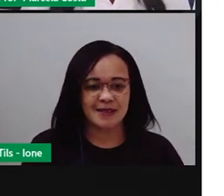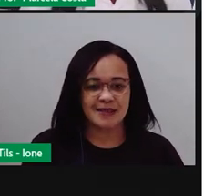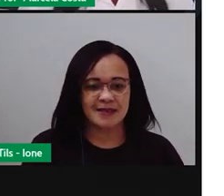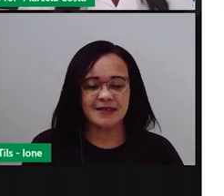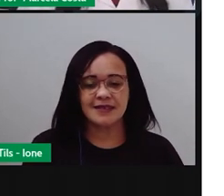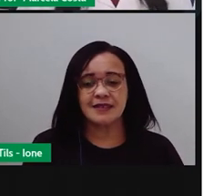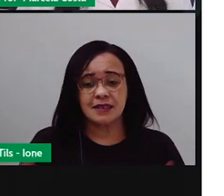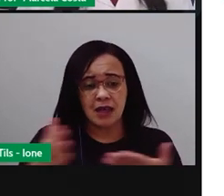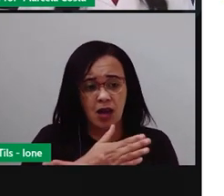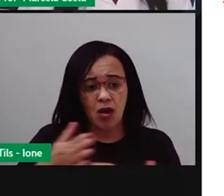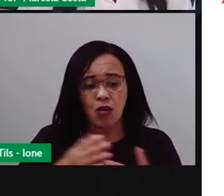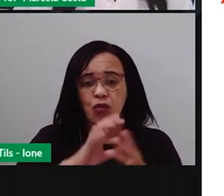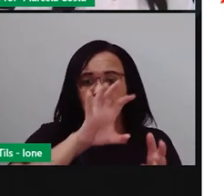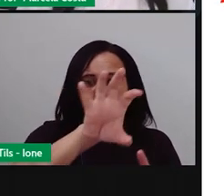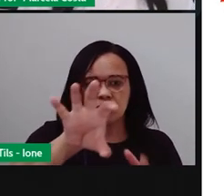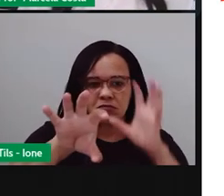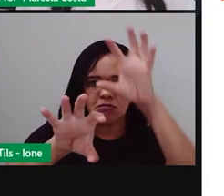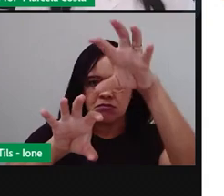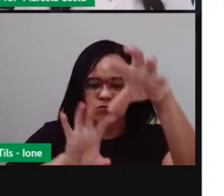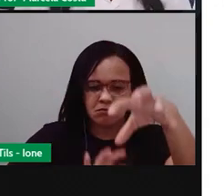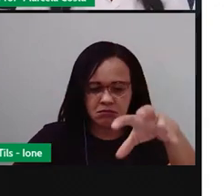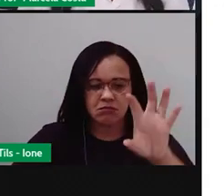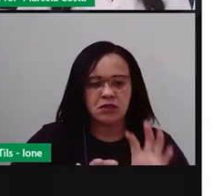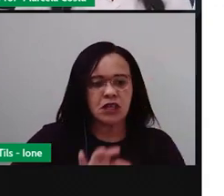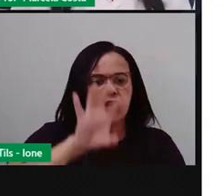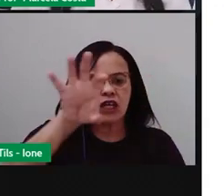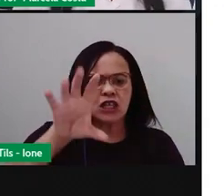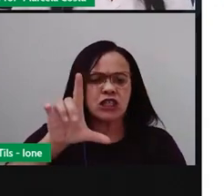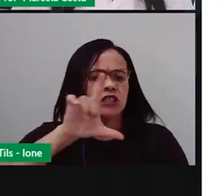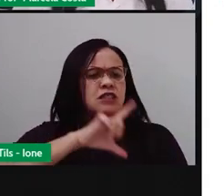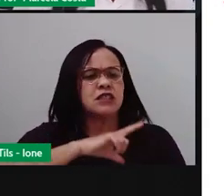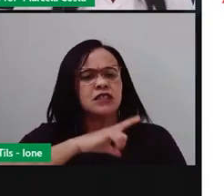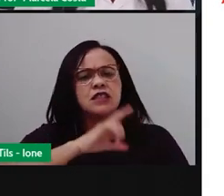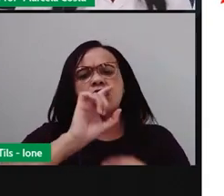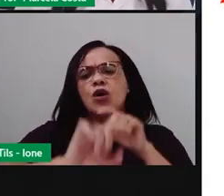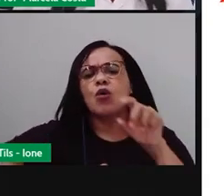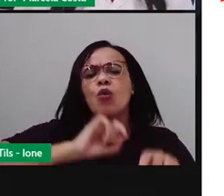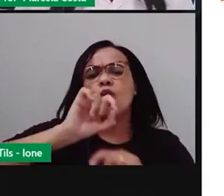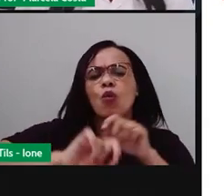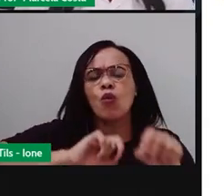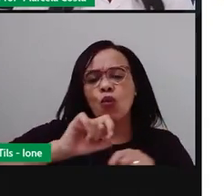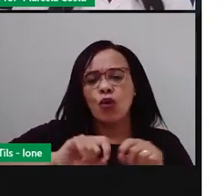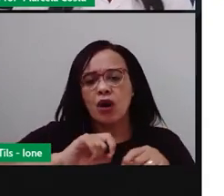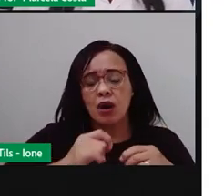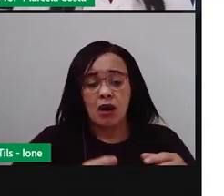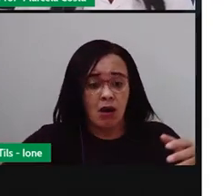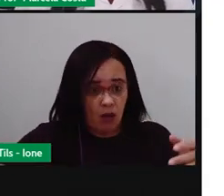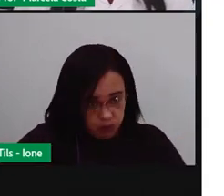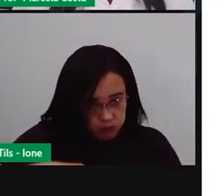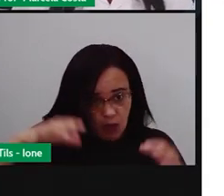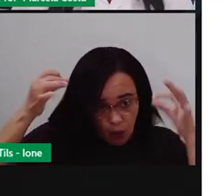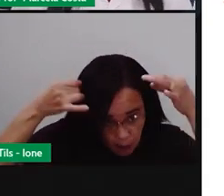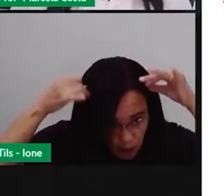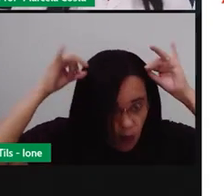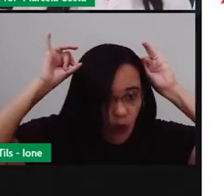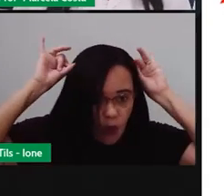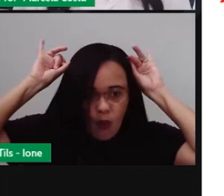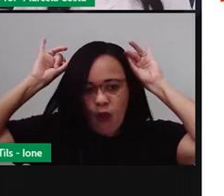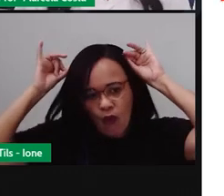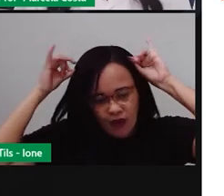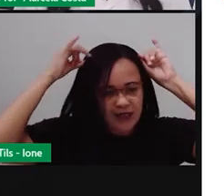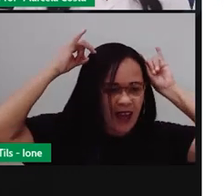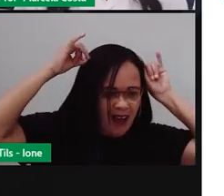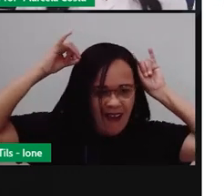Em algumas regiões, também é comum se ver aí a dança do Bumba Meu Boi, nas